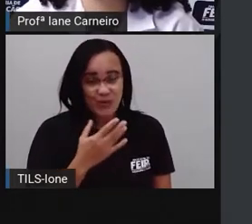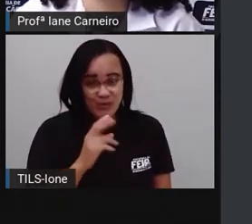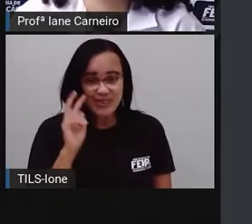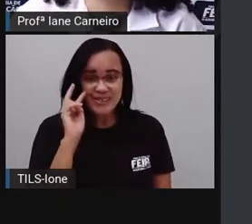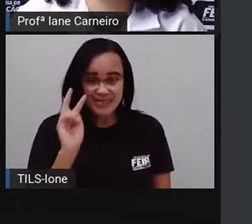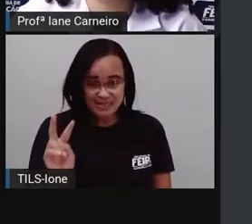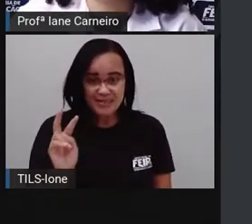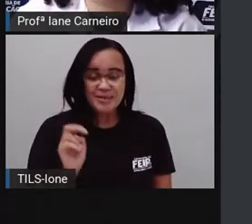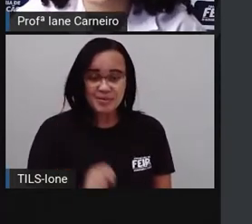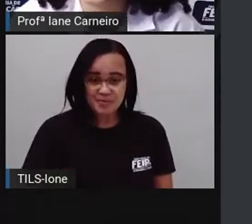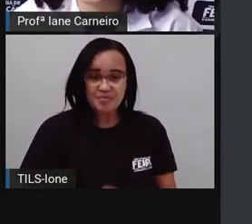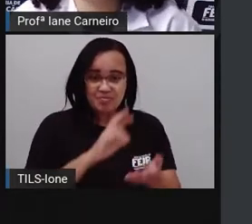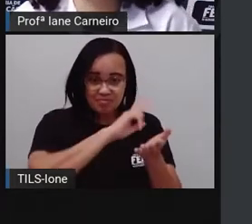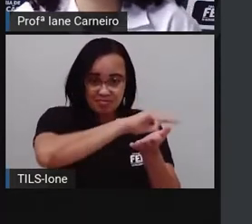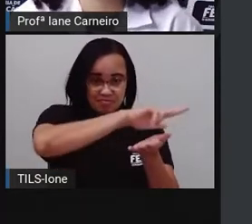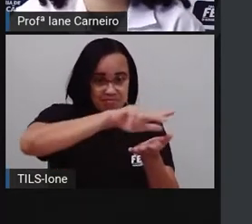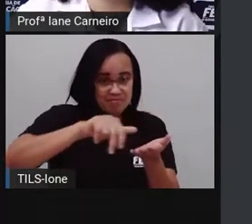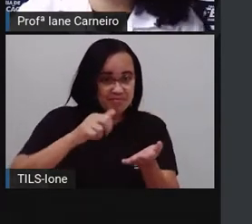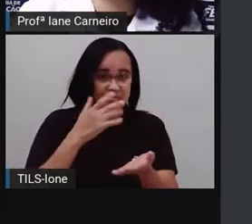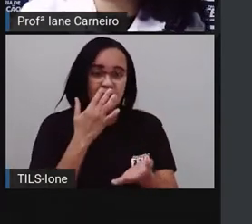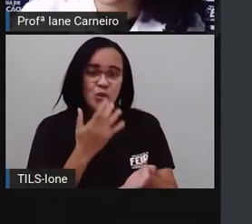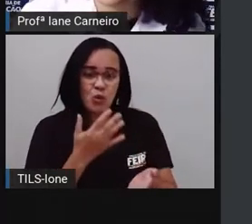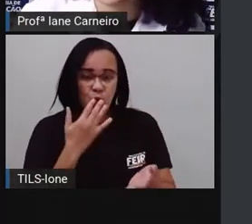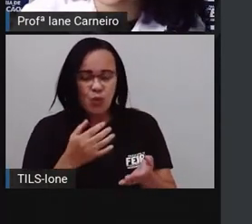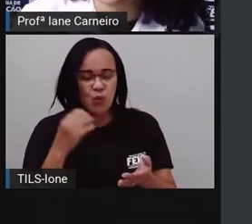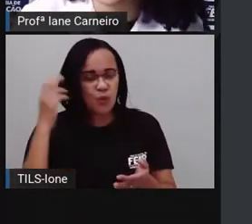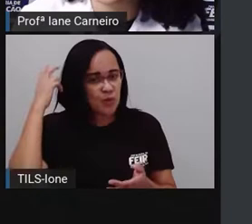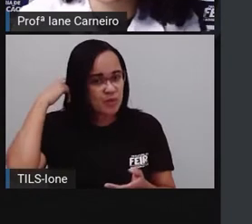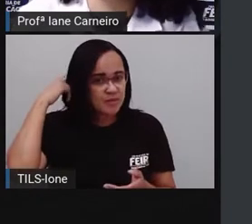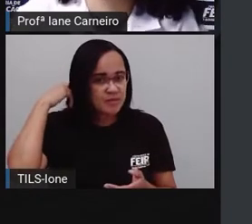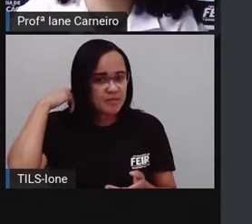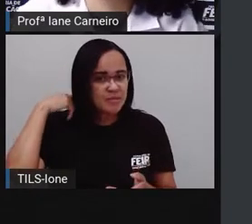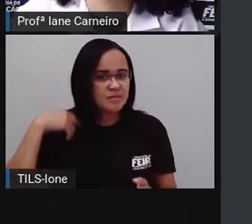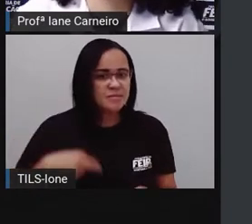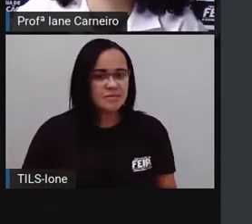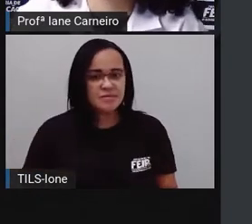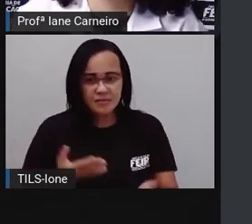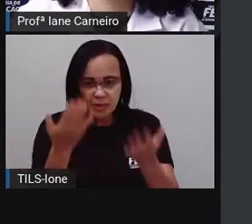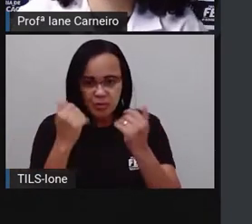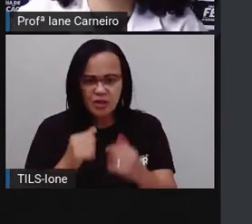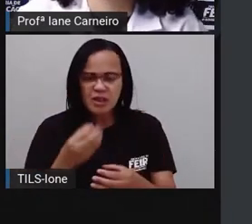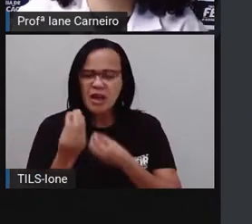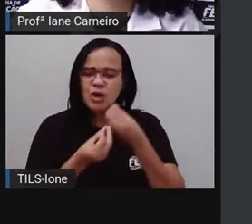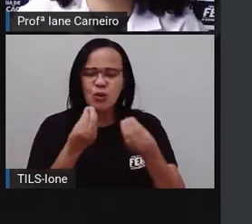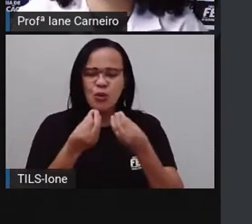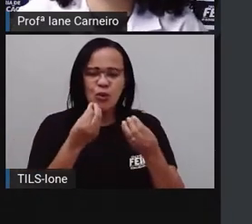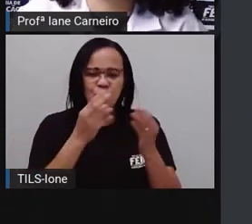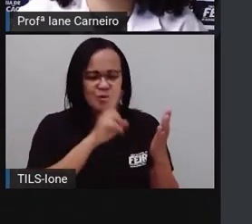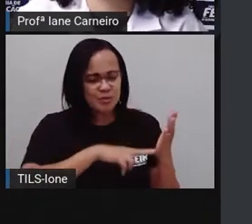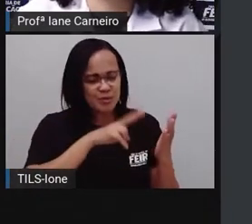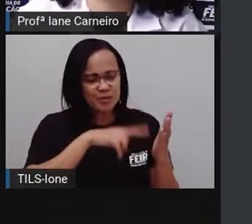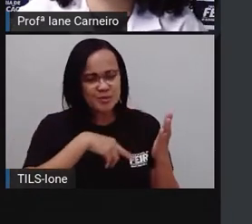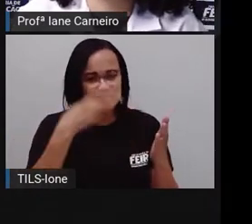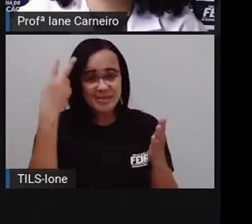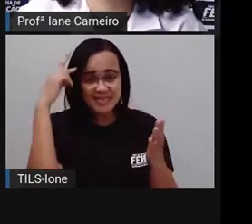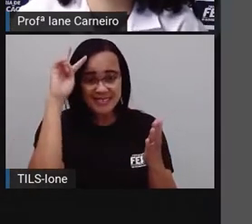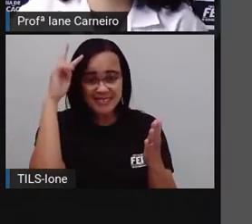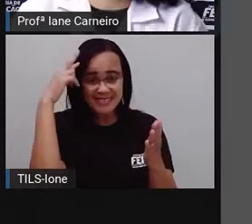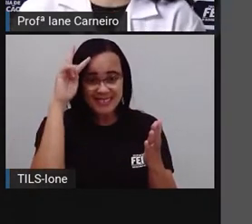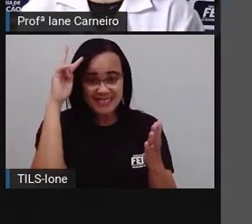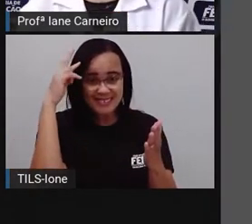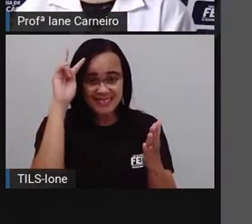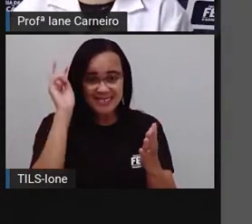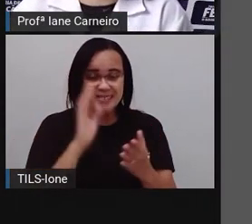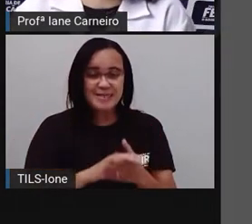também, várias cores, né? Então, vamos lá. Vê como é essa história. Deixa a Pró botar aqui no modo